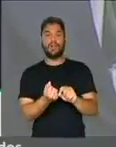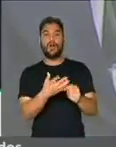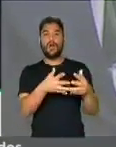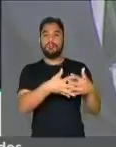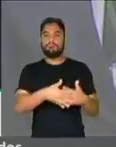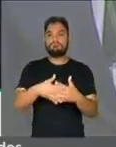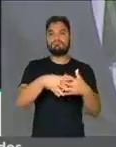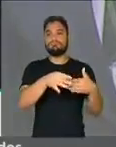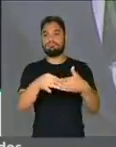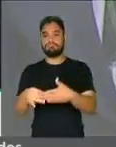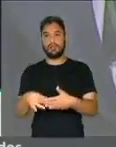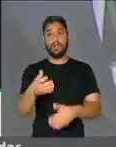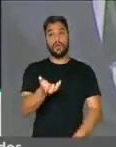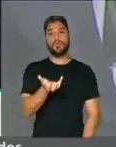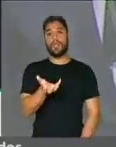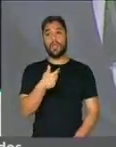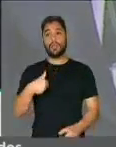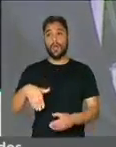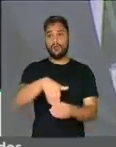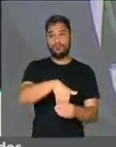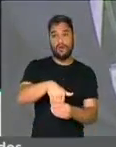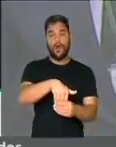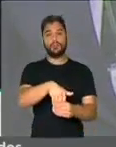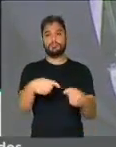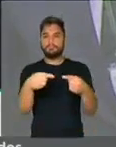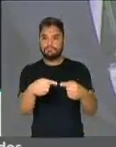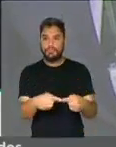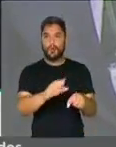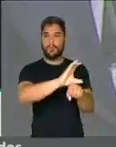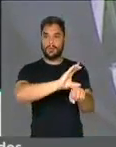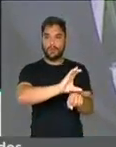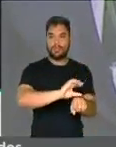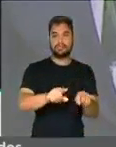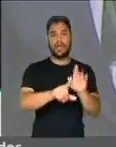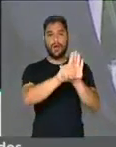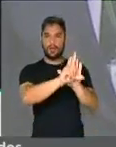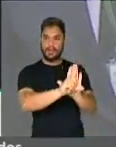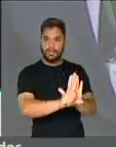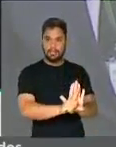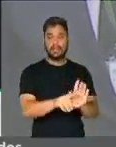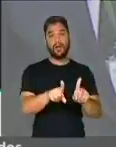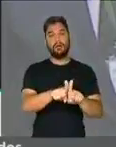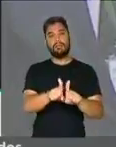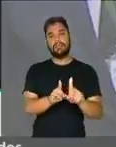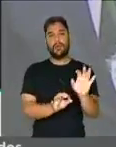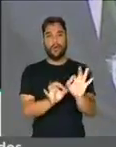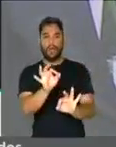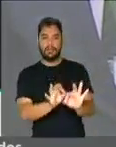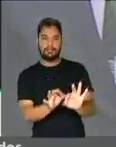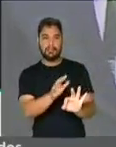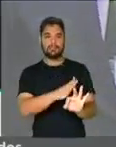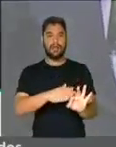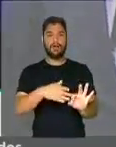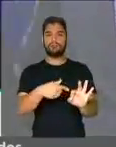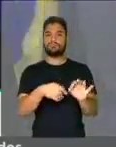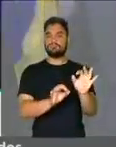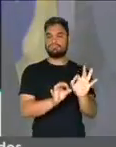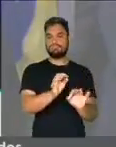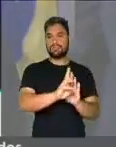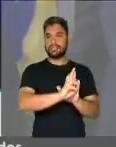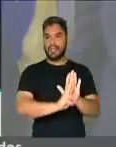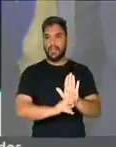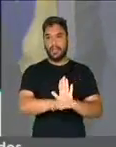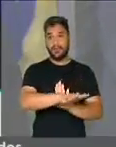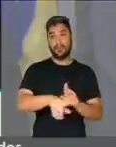cargas, nosso voto pela constitucionalidade, juridicidade, boa técnica legislativa e pela adequação